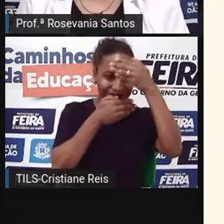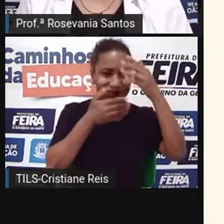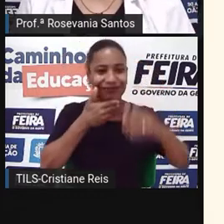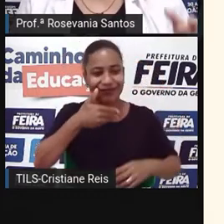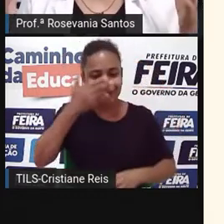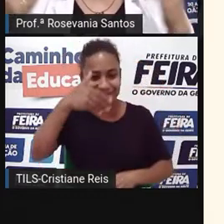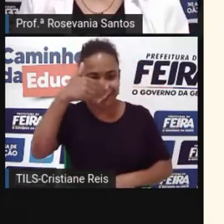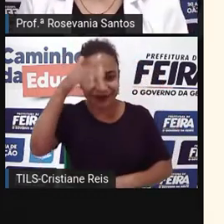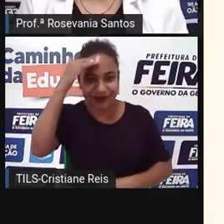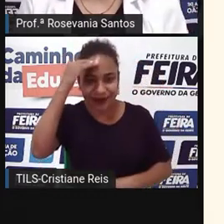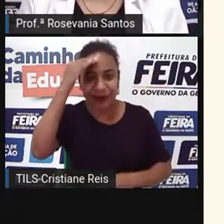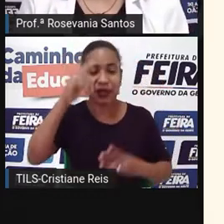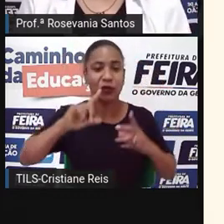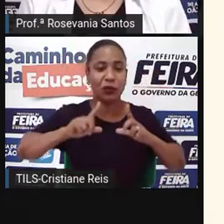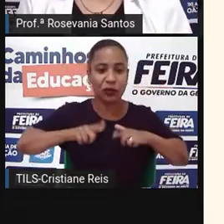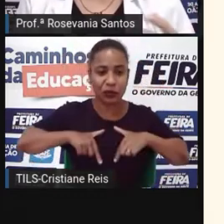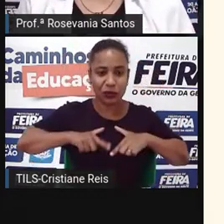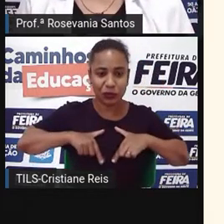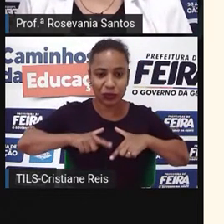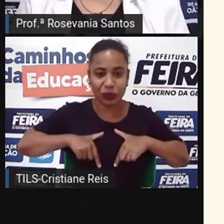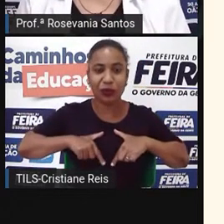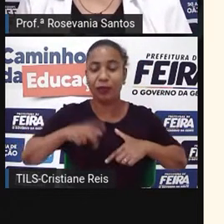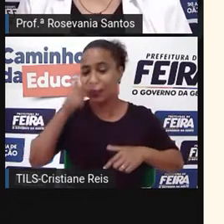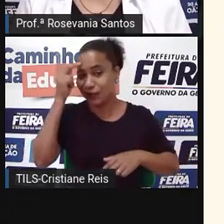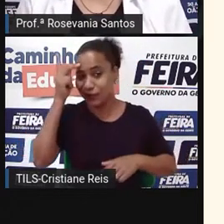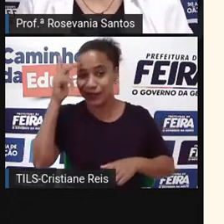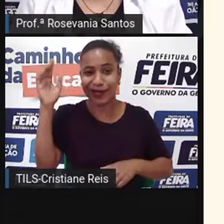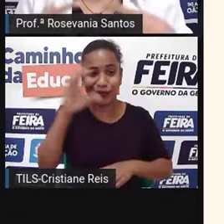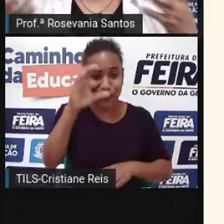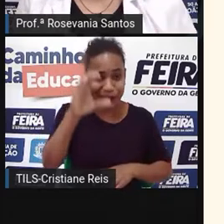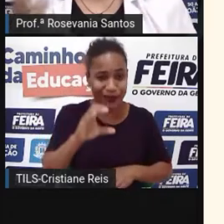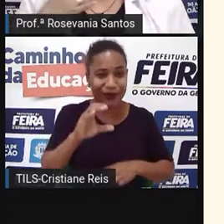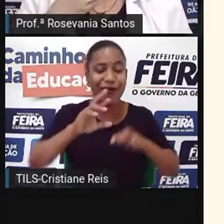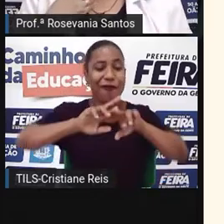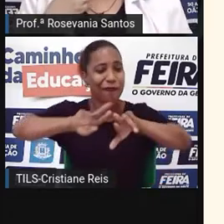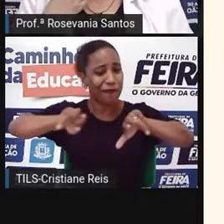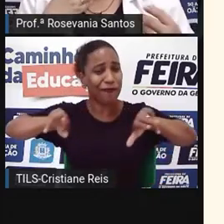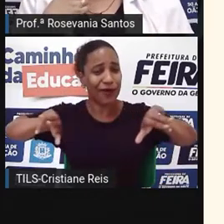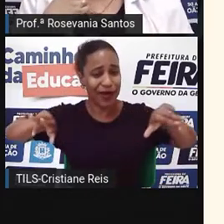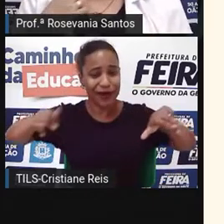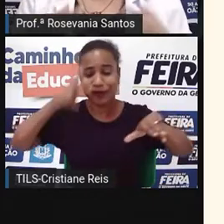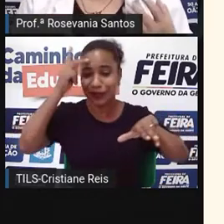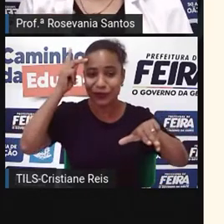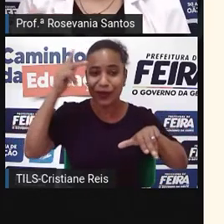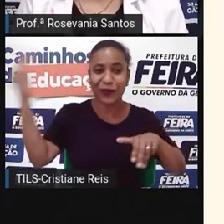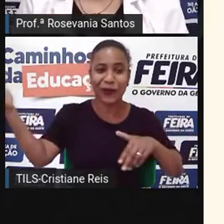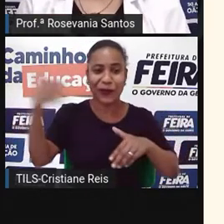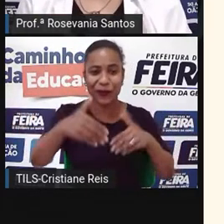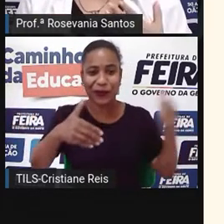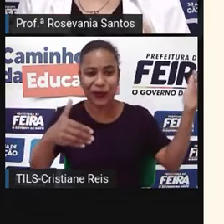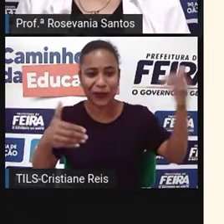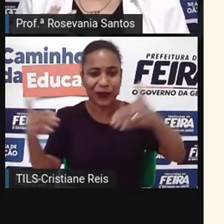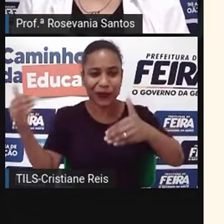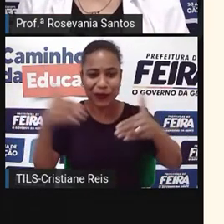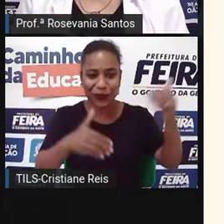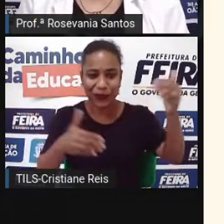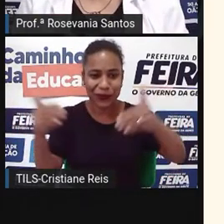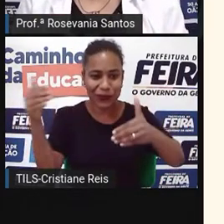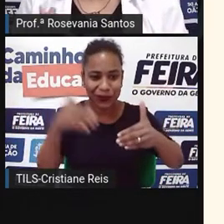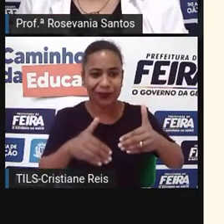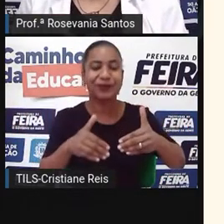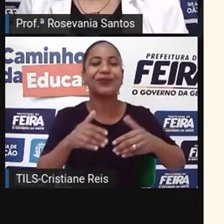judeus, povos católicos, né, de vários cantos do mundo, e cada um deles trazendo os